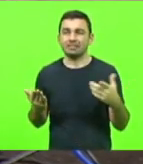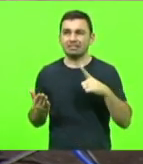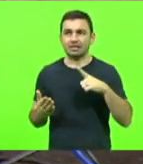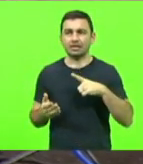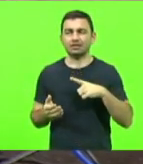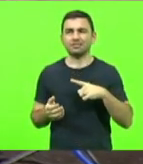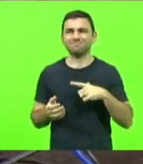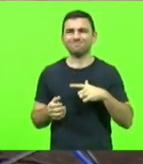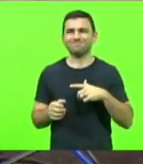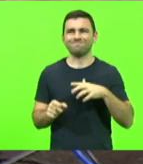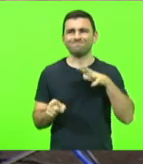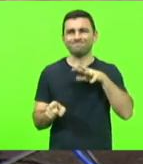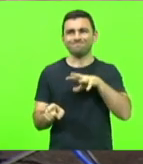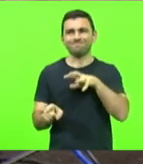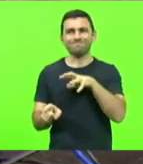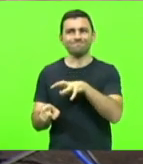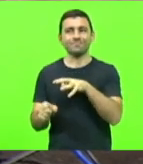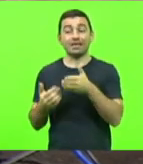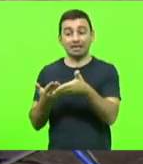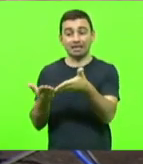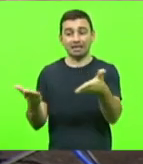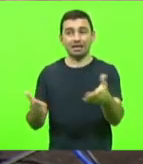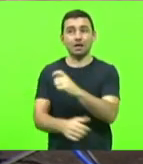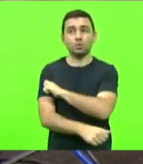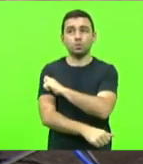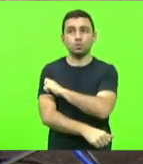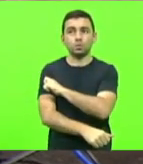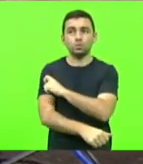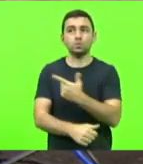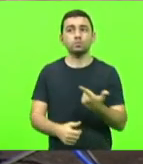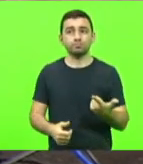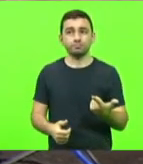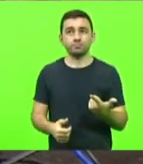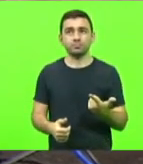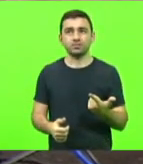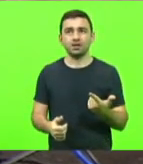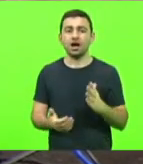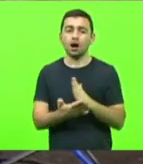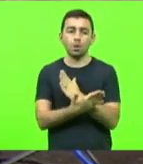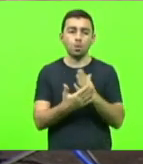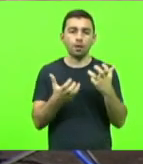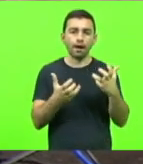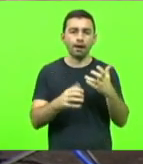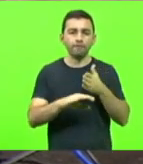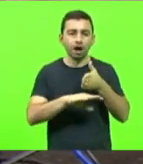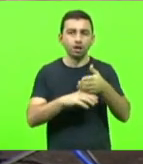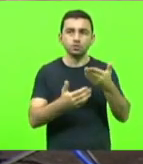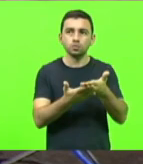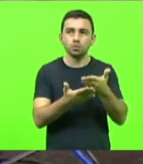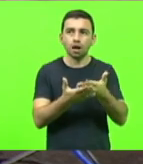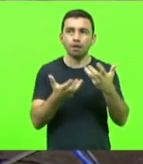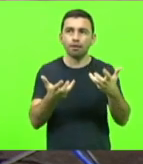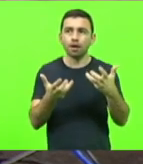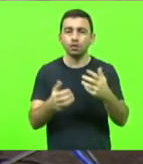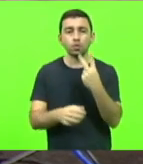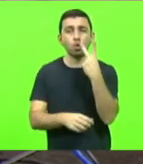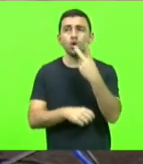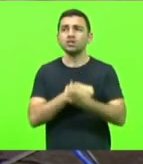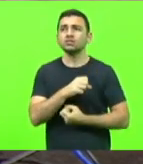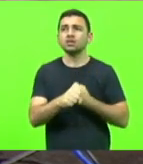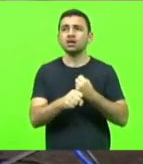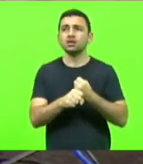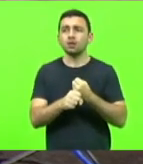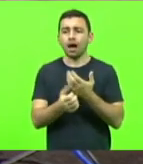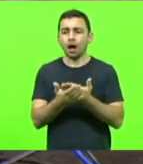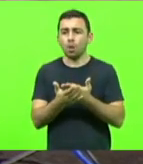politicamente dentro dessa universidade, e aqueles que querem realmente ir lá estudar para aprender que estão há quase dois anos sem uma aula